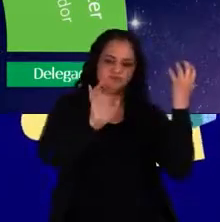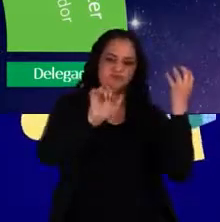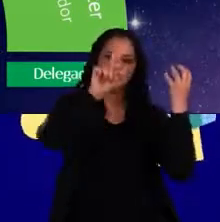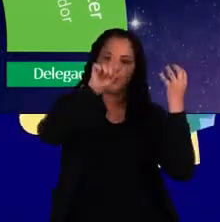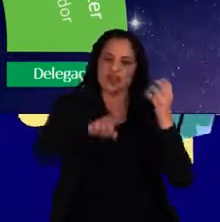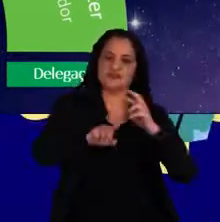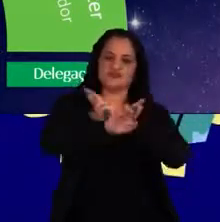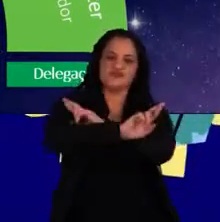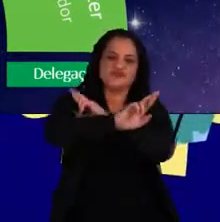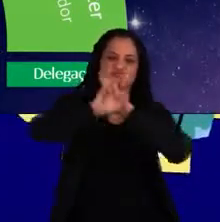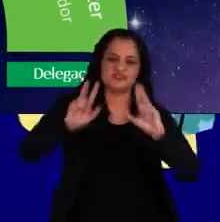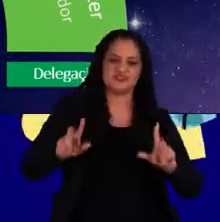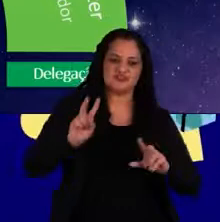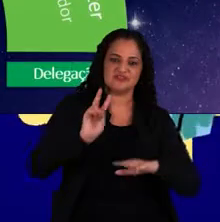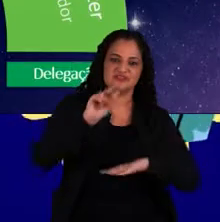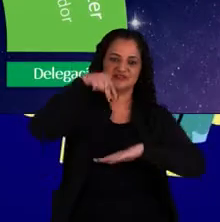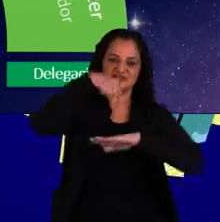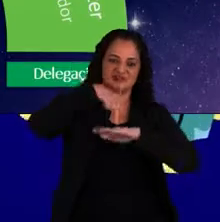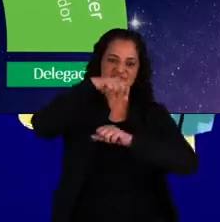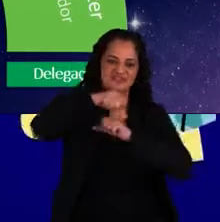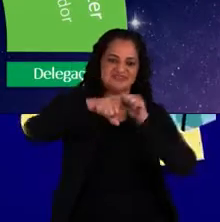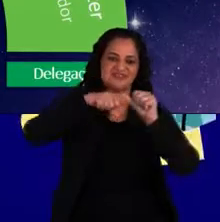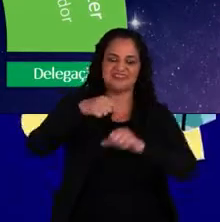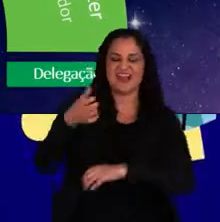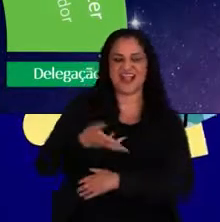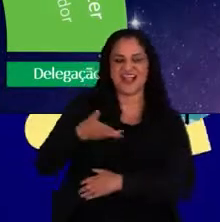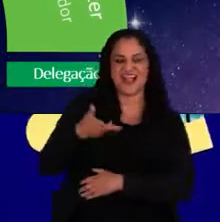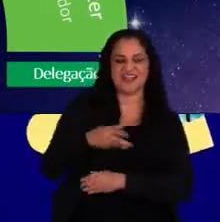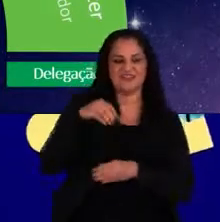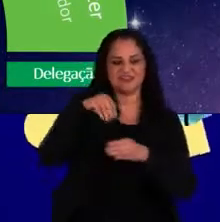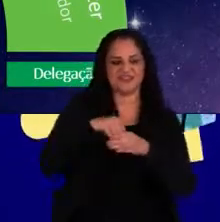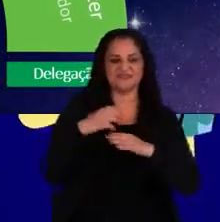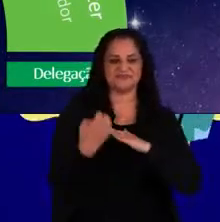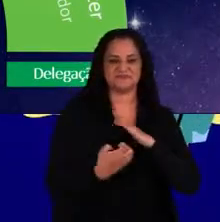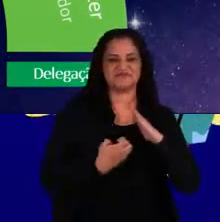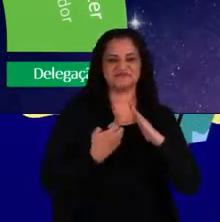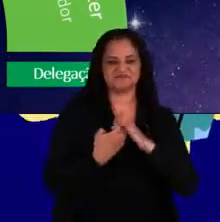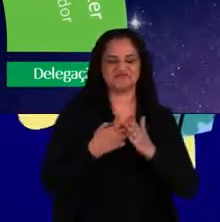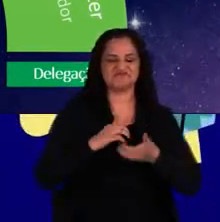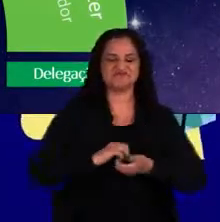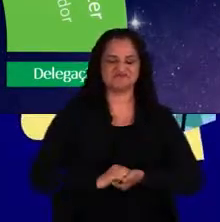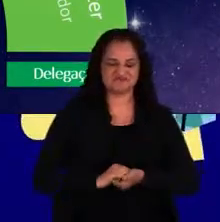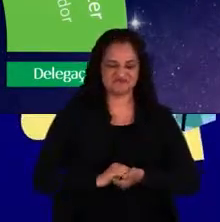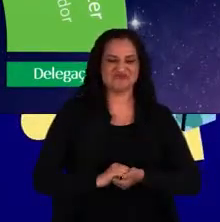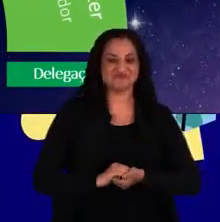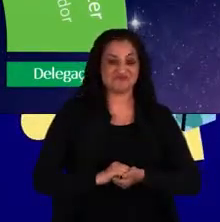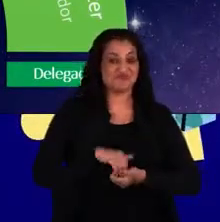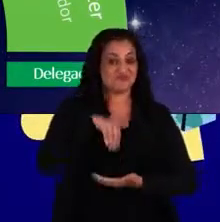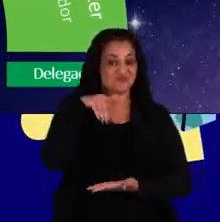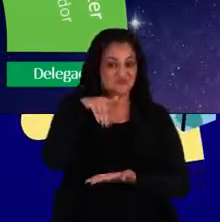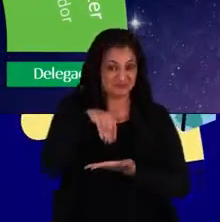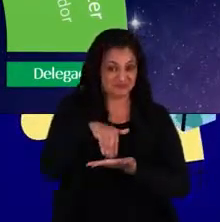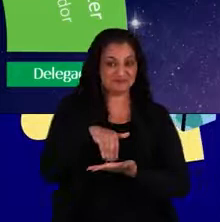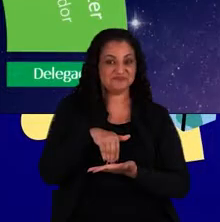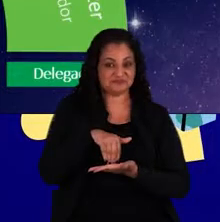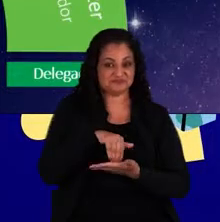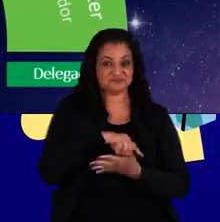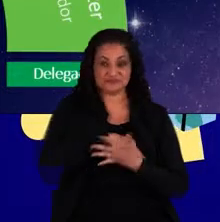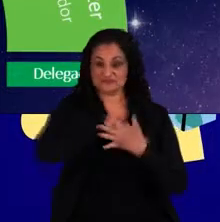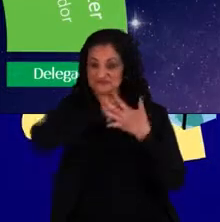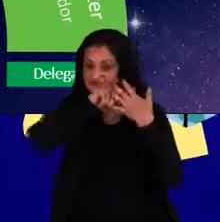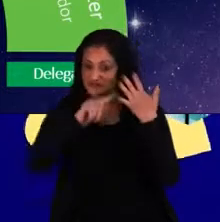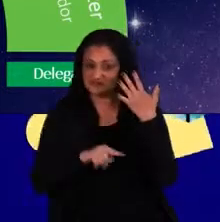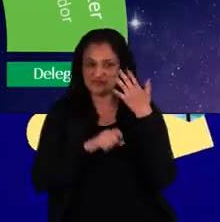grande diferença para que a gente se torne cada vez mais ágil dentro das organizações. E para fechar, esses